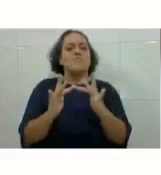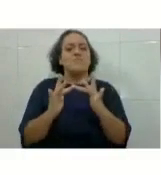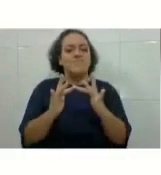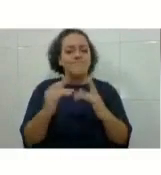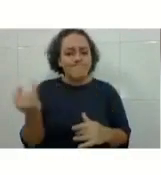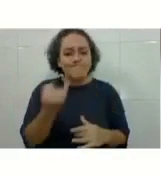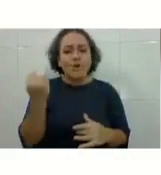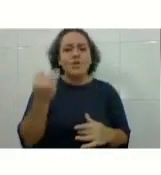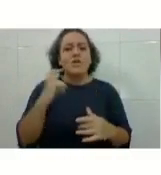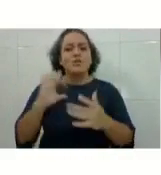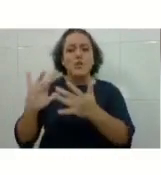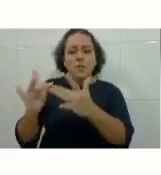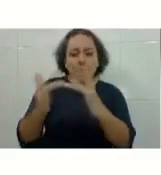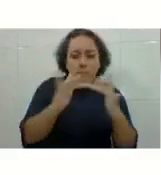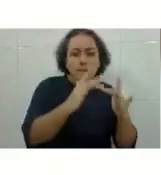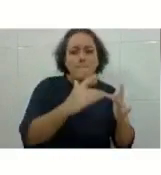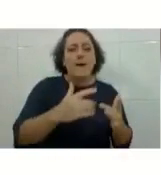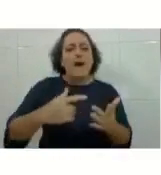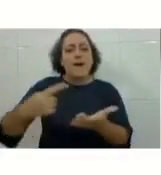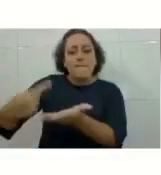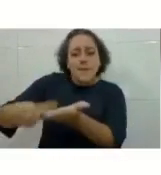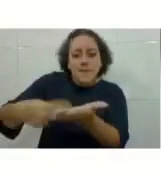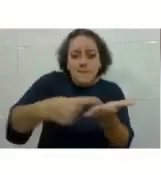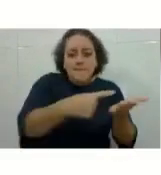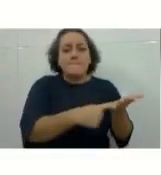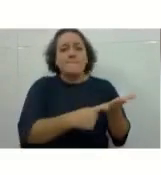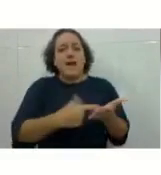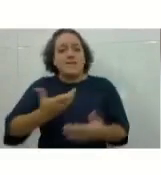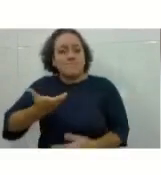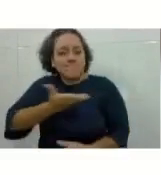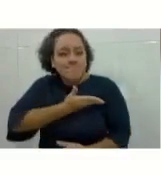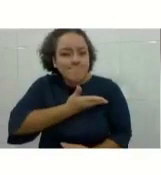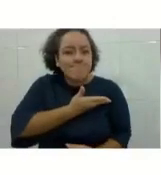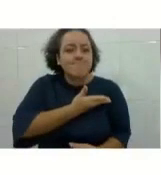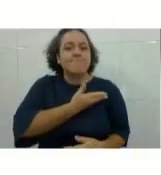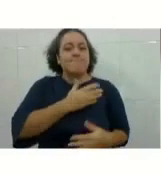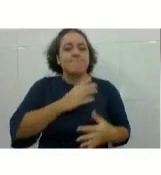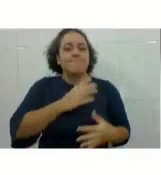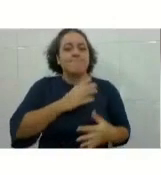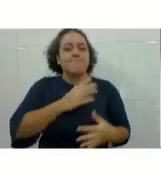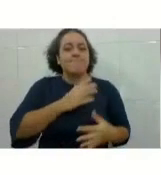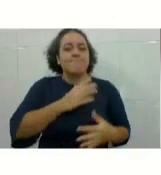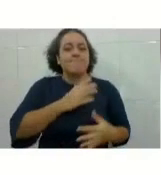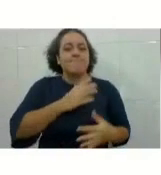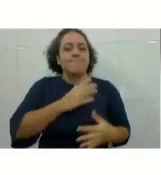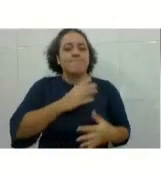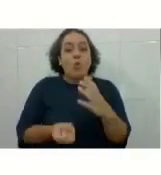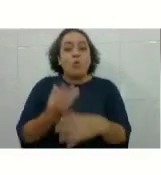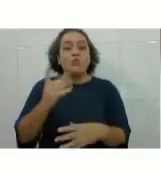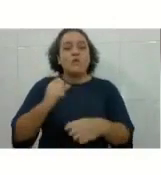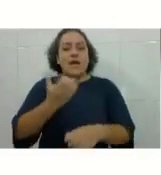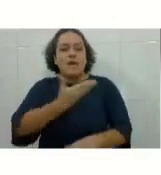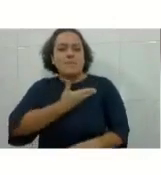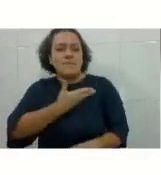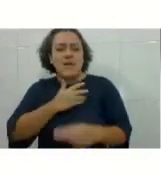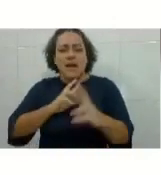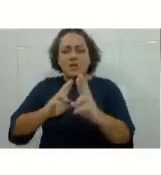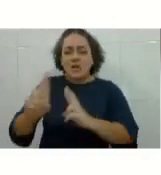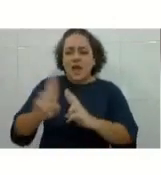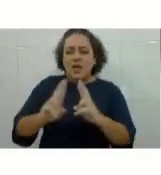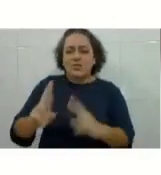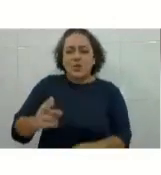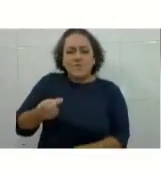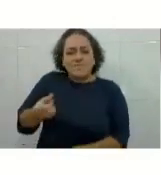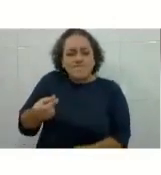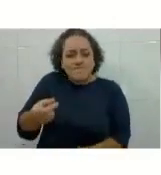façam a rede afetiva de vocês, né? A gente está aqui para construir amizades, relações duradouras, relações